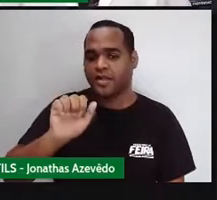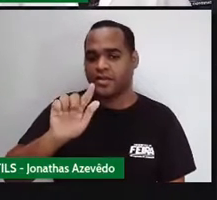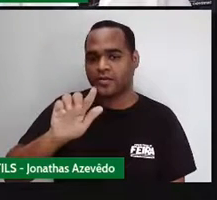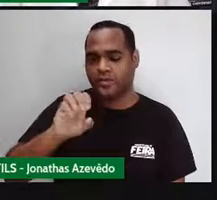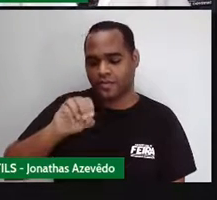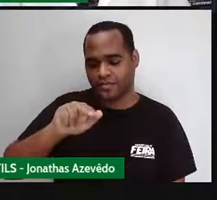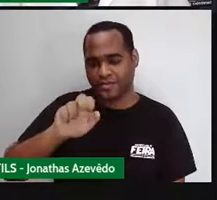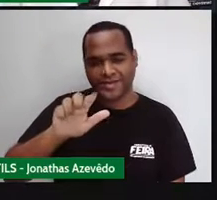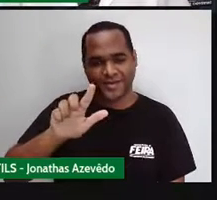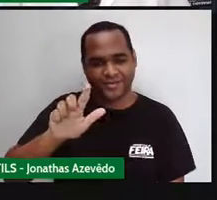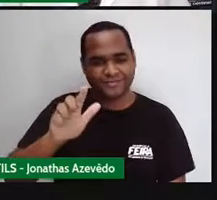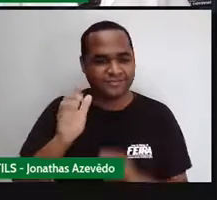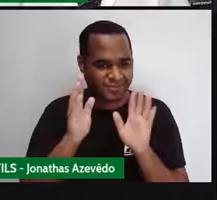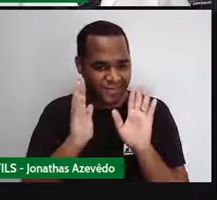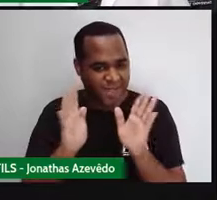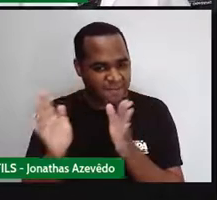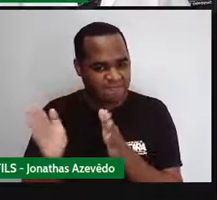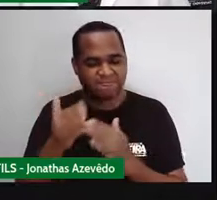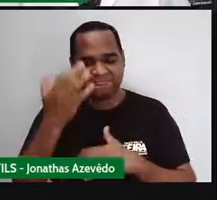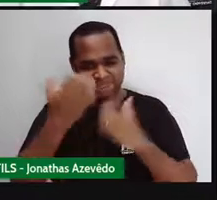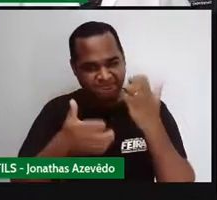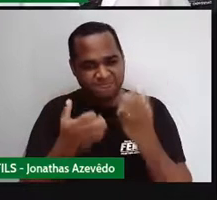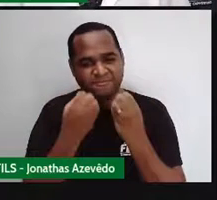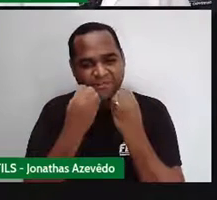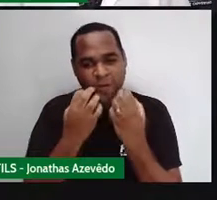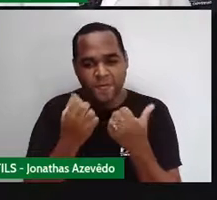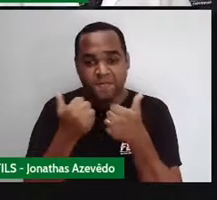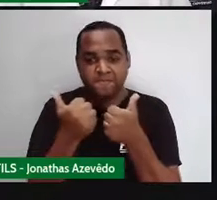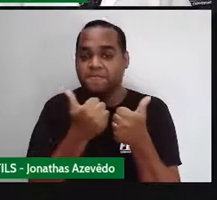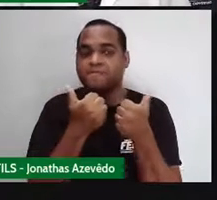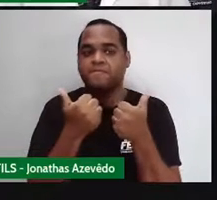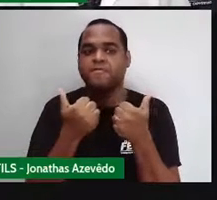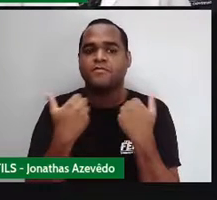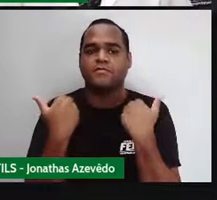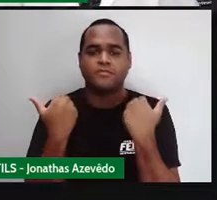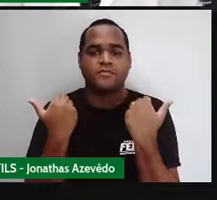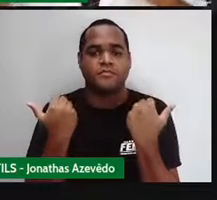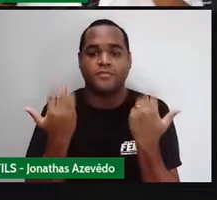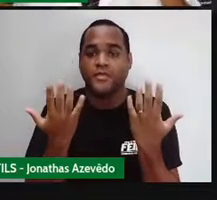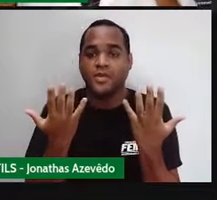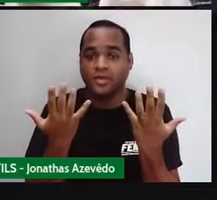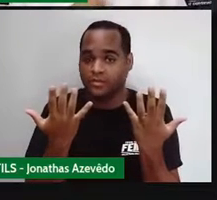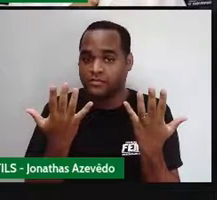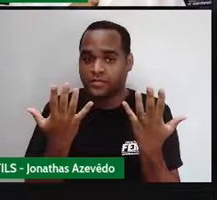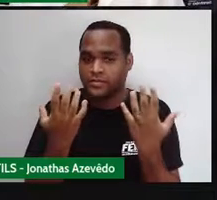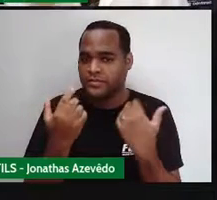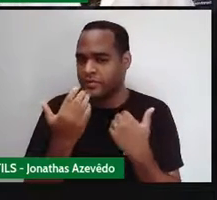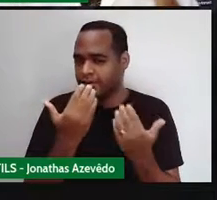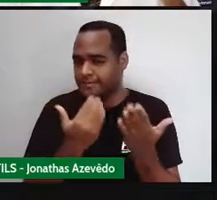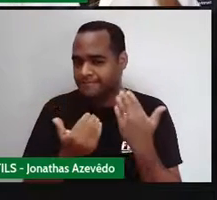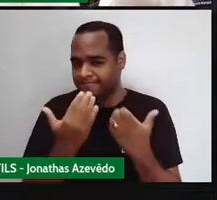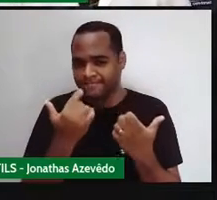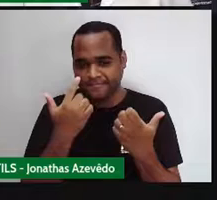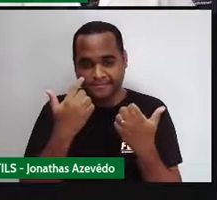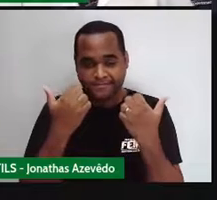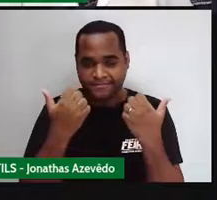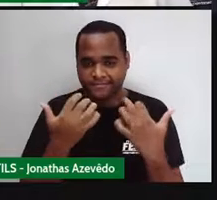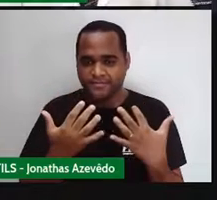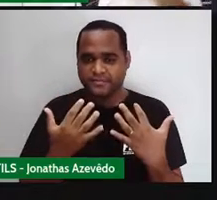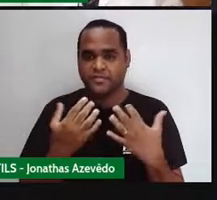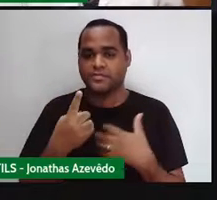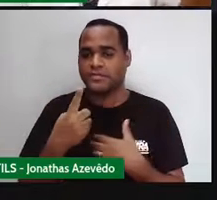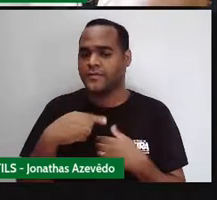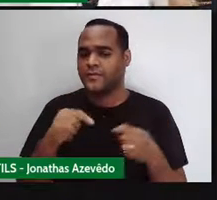Prontinho. Prontinho. Que massa. Então, né? Vamos lá. A gente